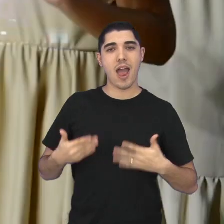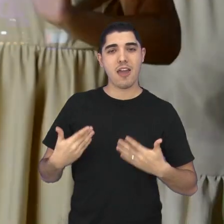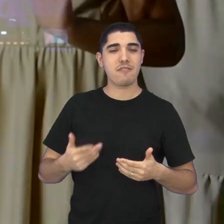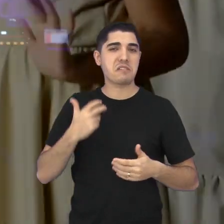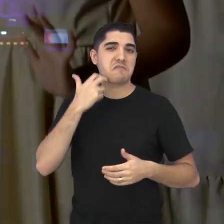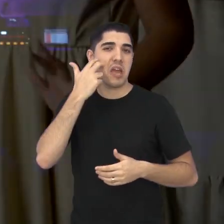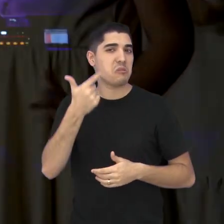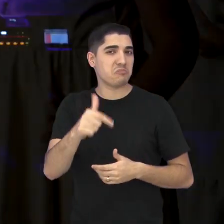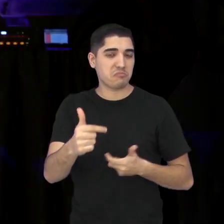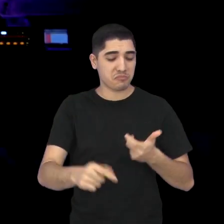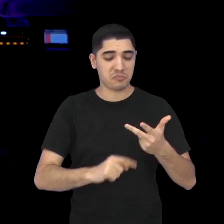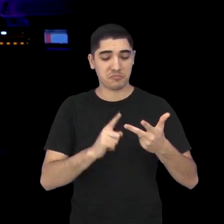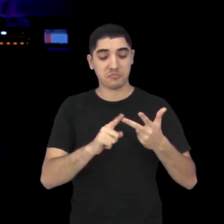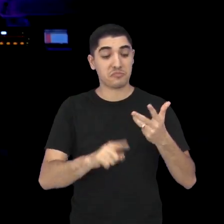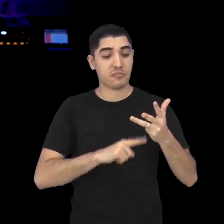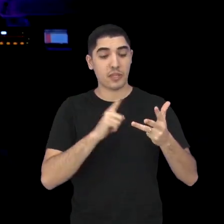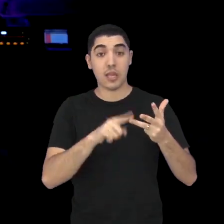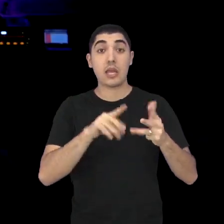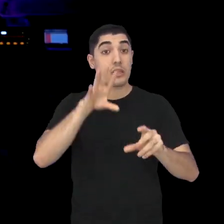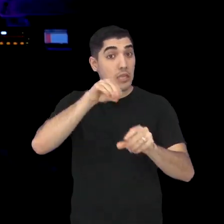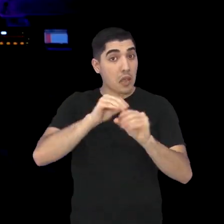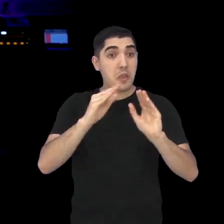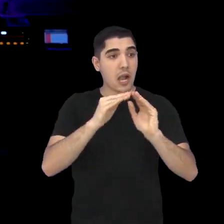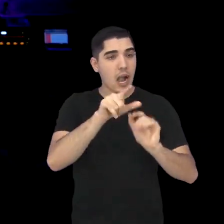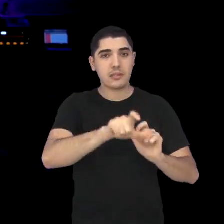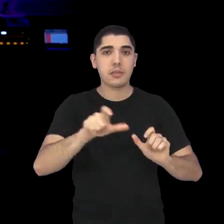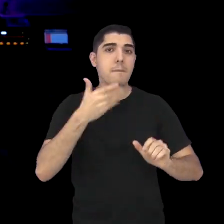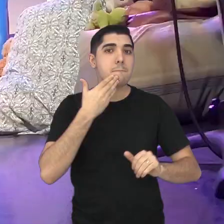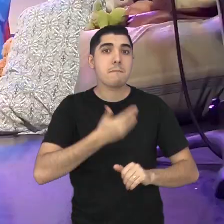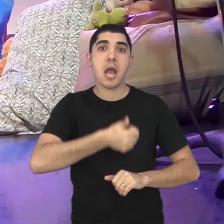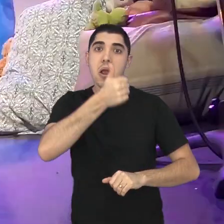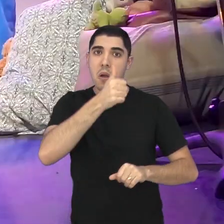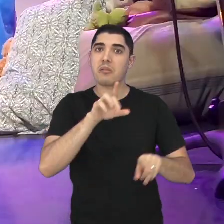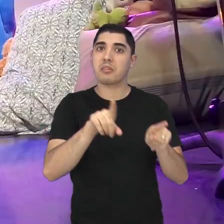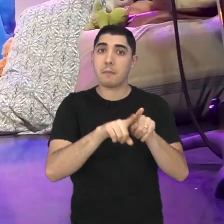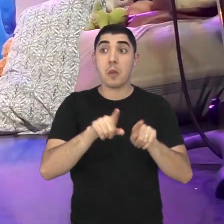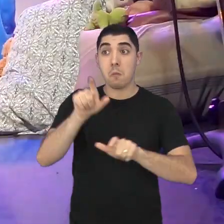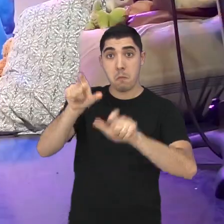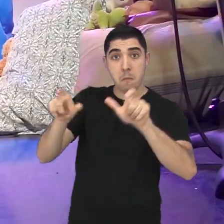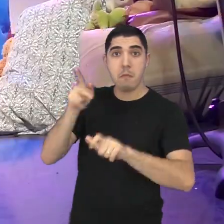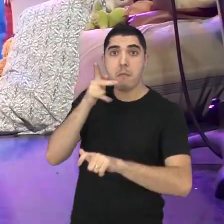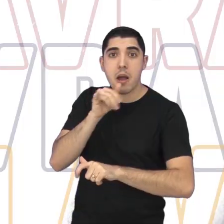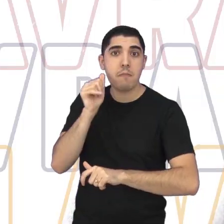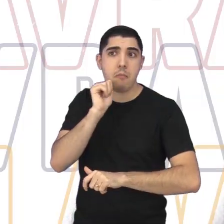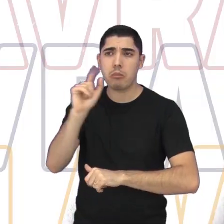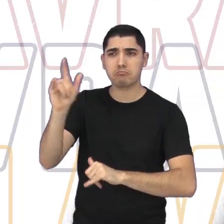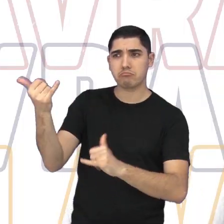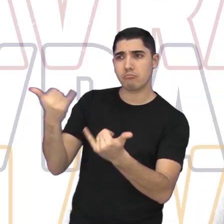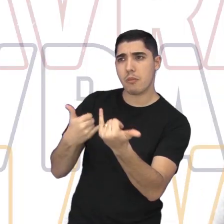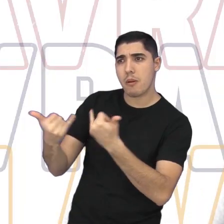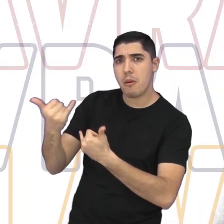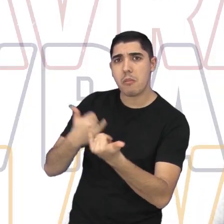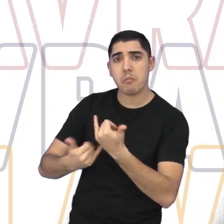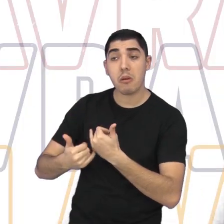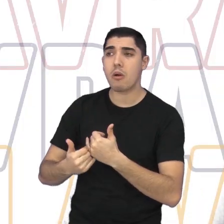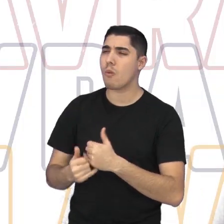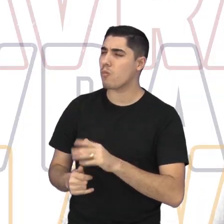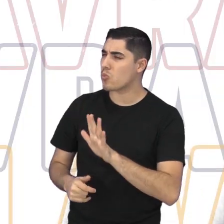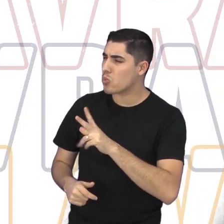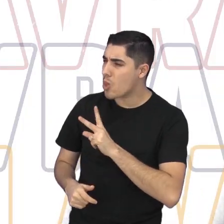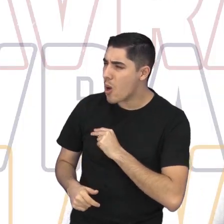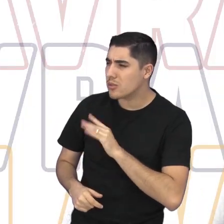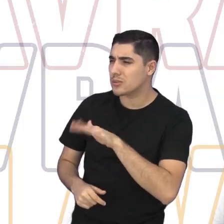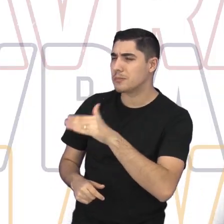em casa também. A gente recebe muito feedback dos pais. Eles chegam na gente e falam, olha,